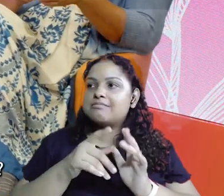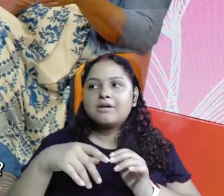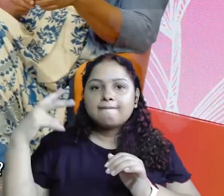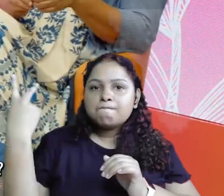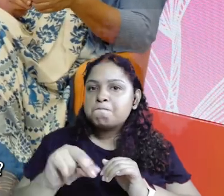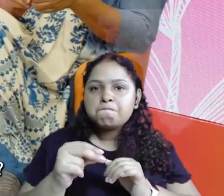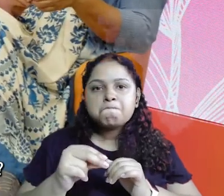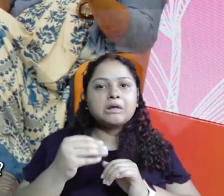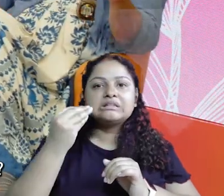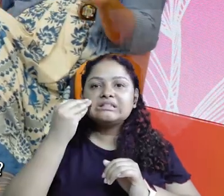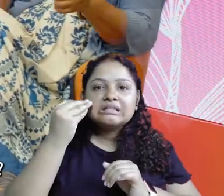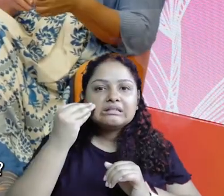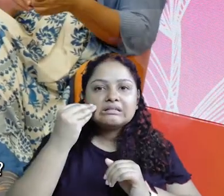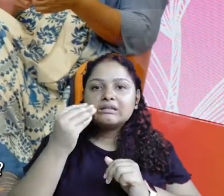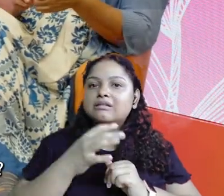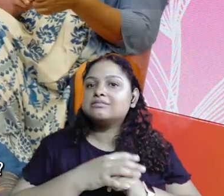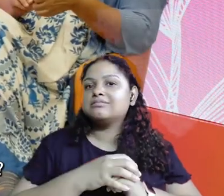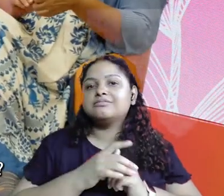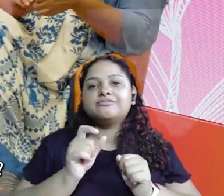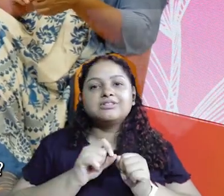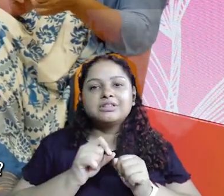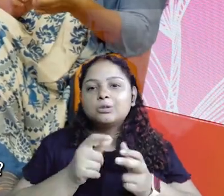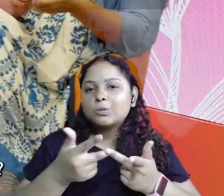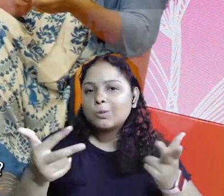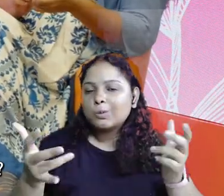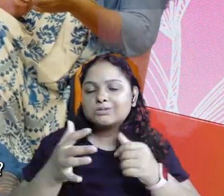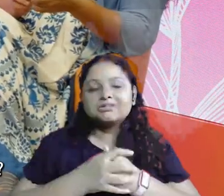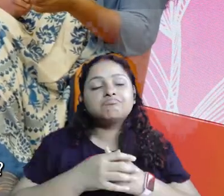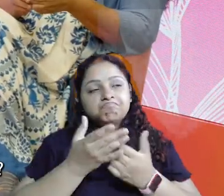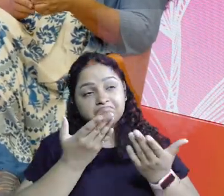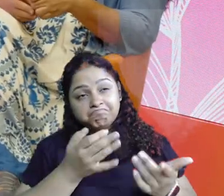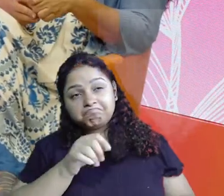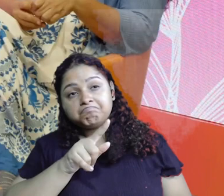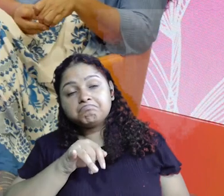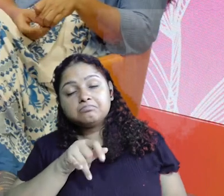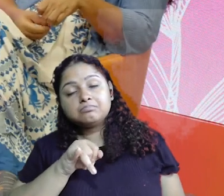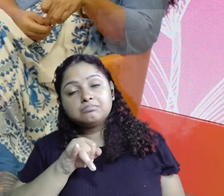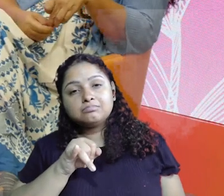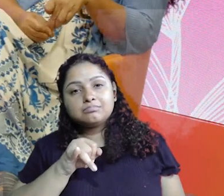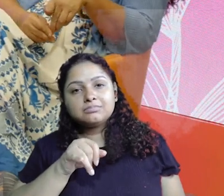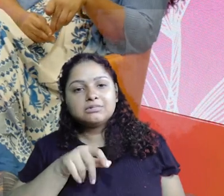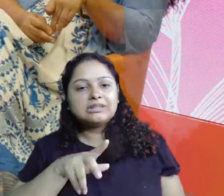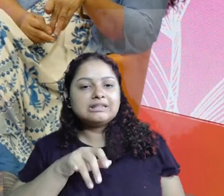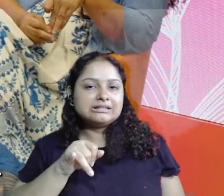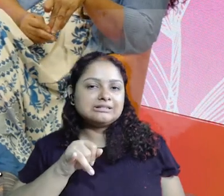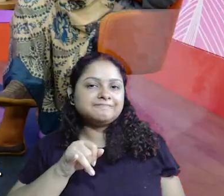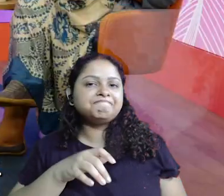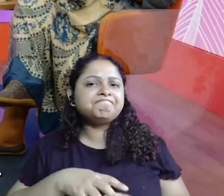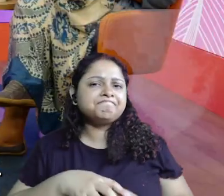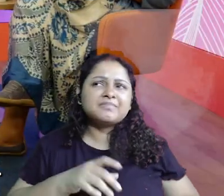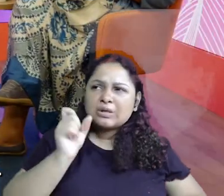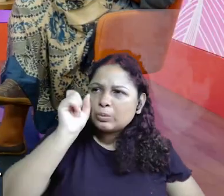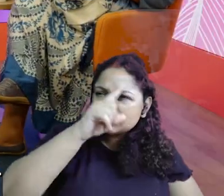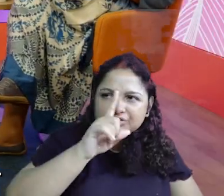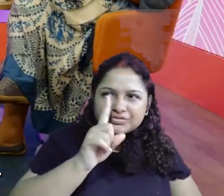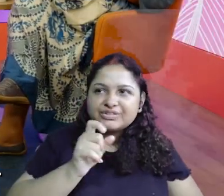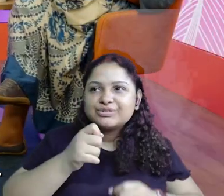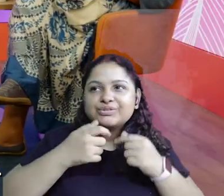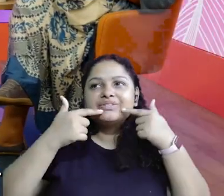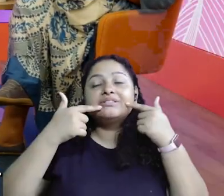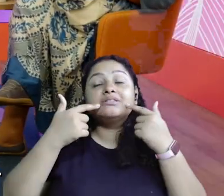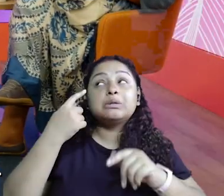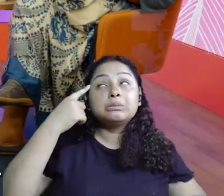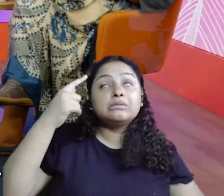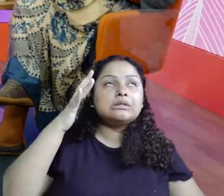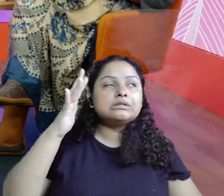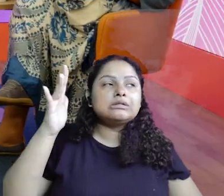defender o gol. E você, Lili? Olha, ela está falando assim, ah, não